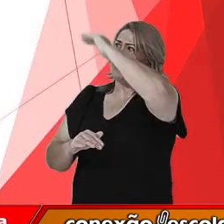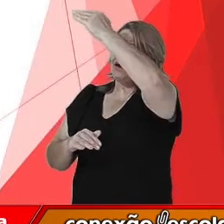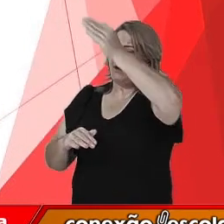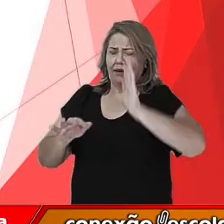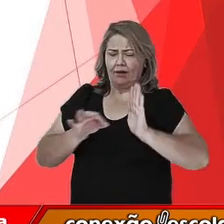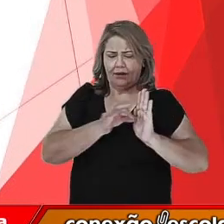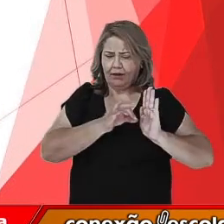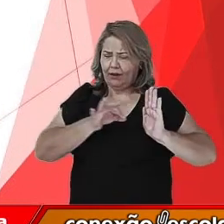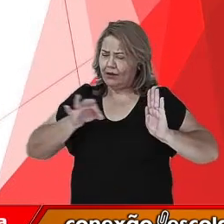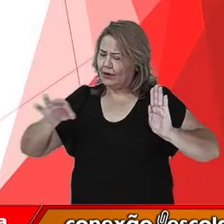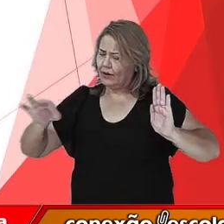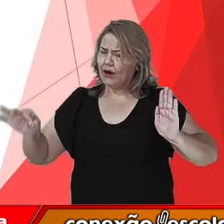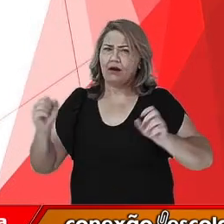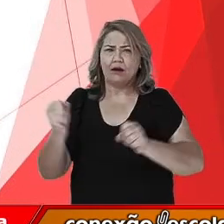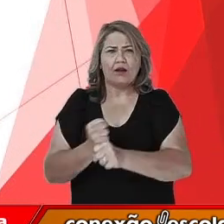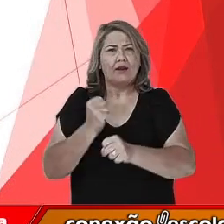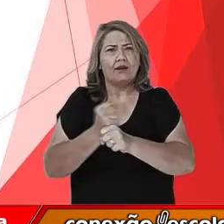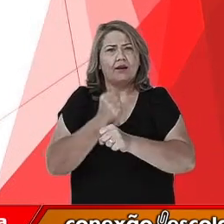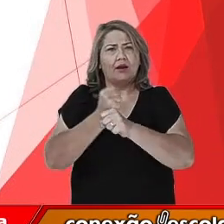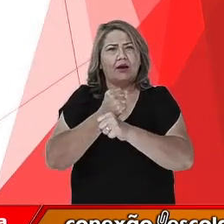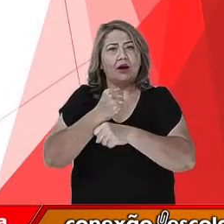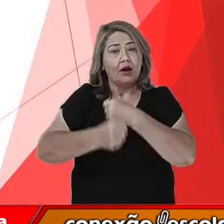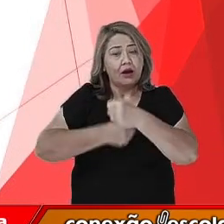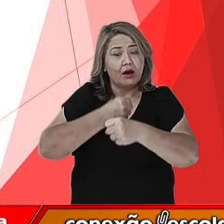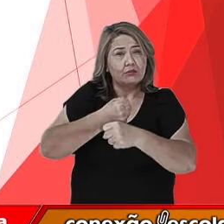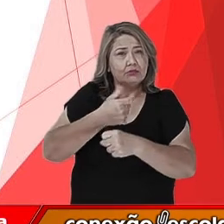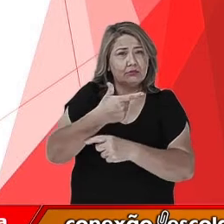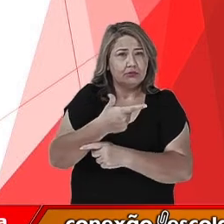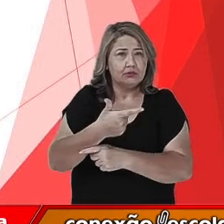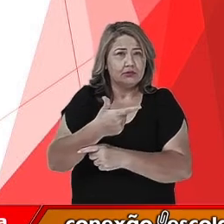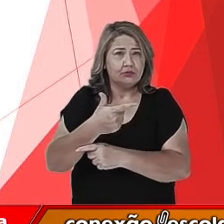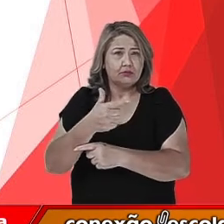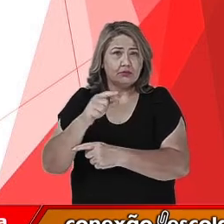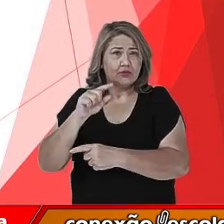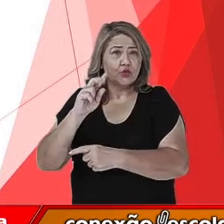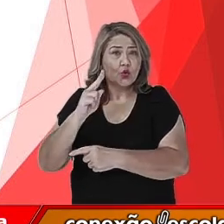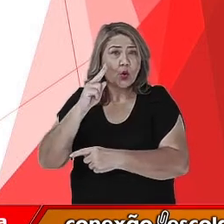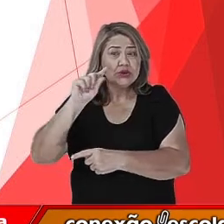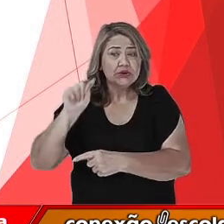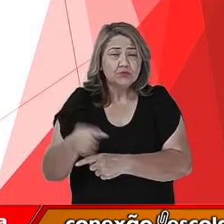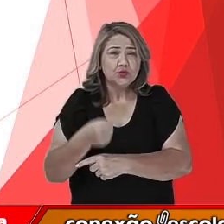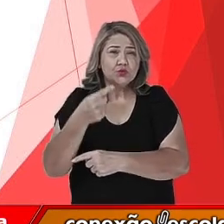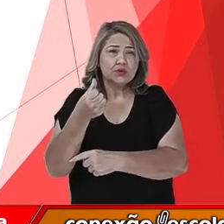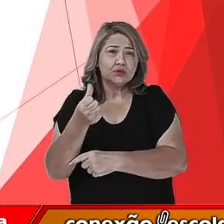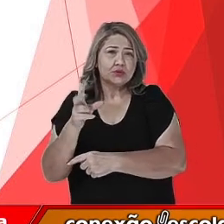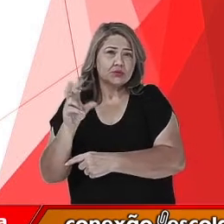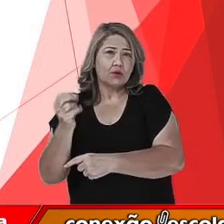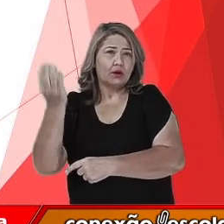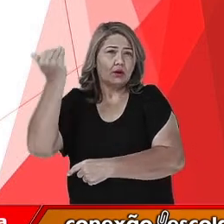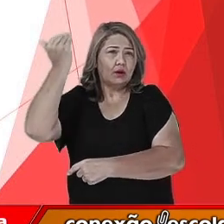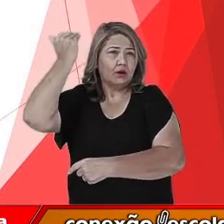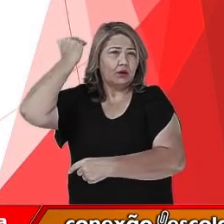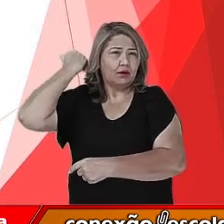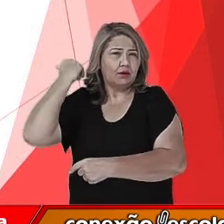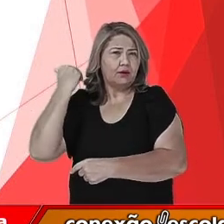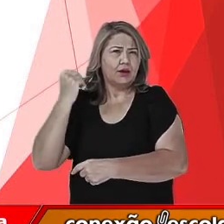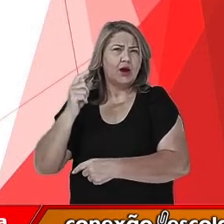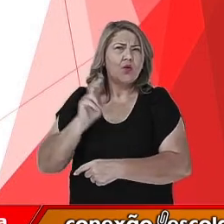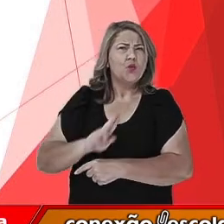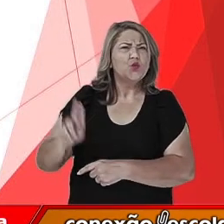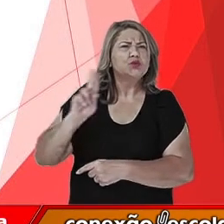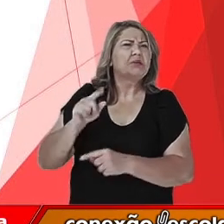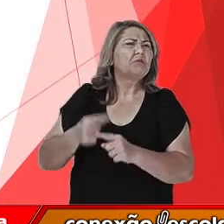Eles foram construídos entre 2.650 anos atrás. A utilidade ainda está sendo debatida e